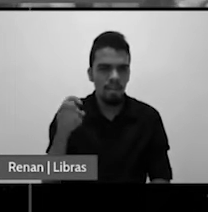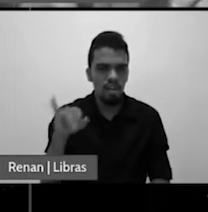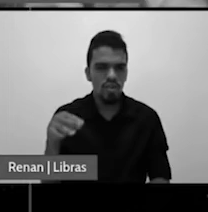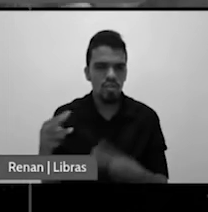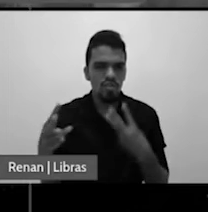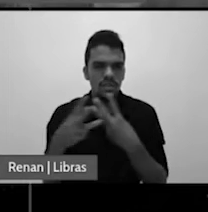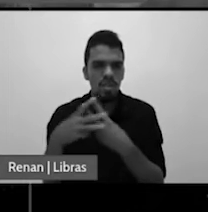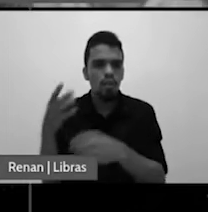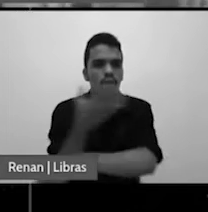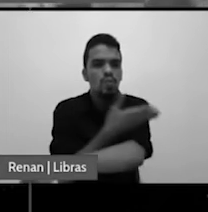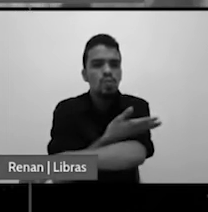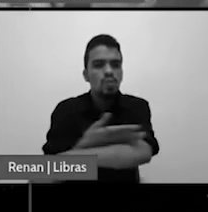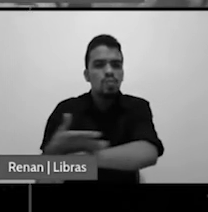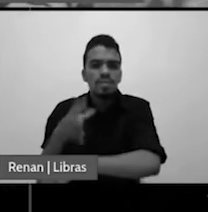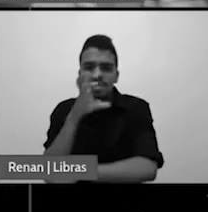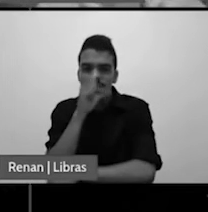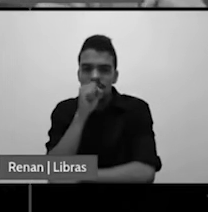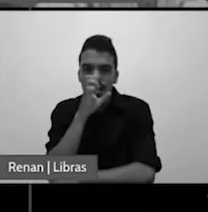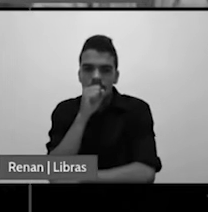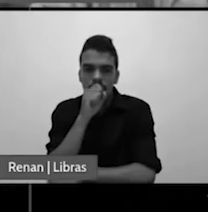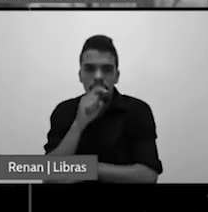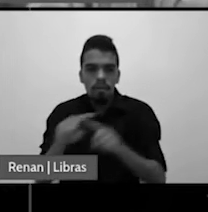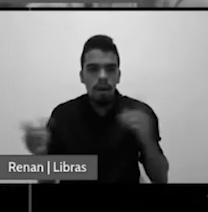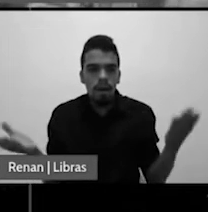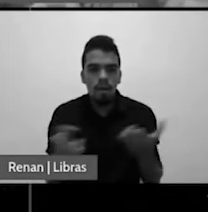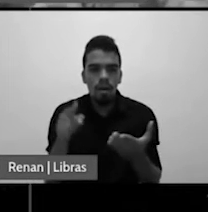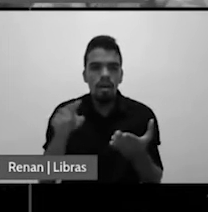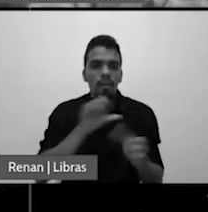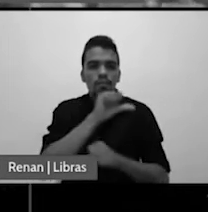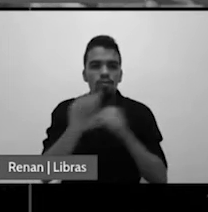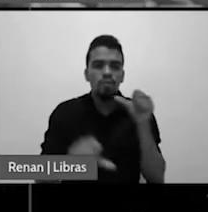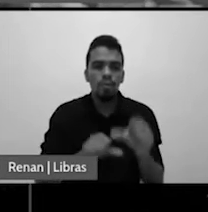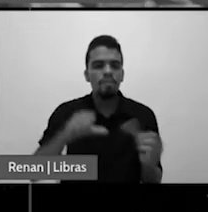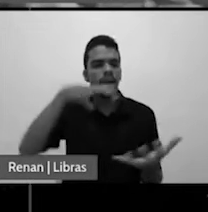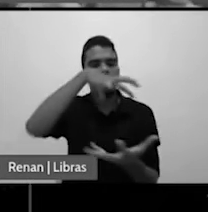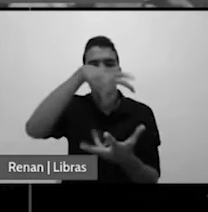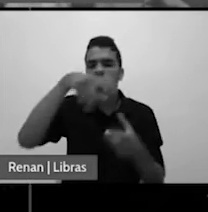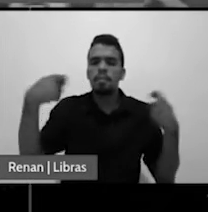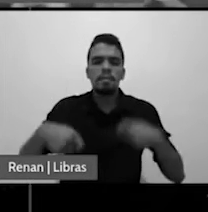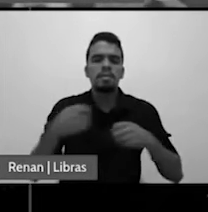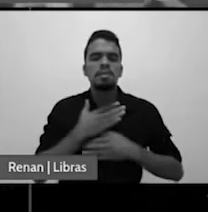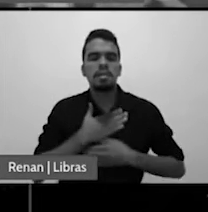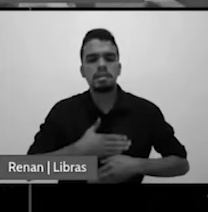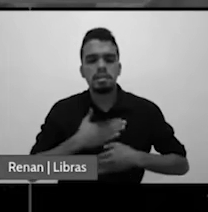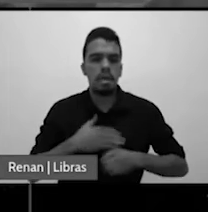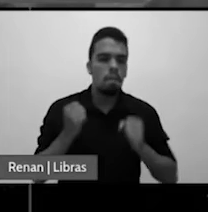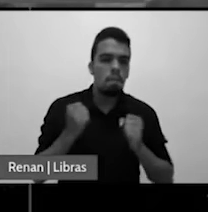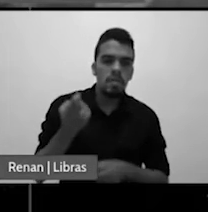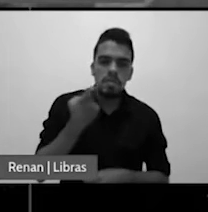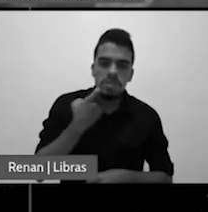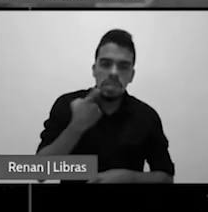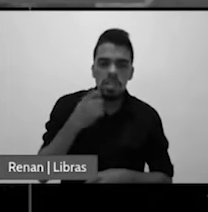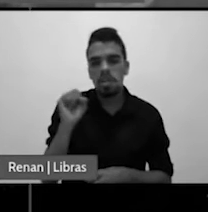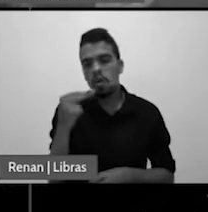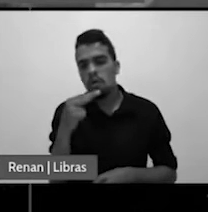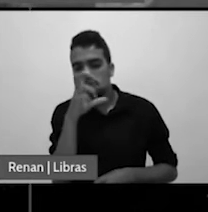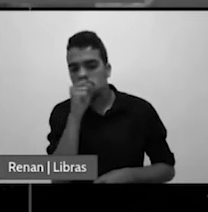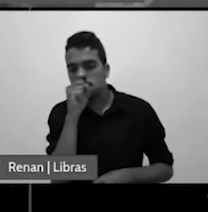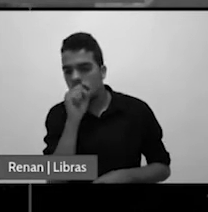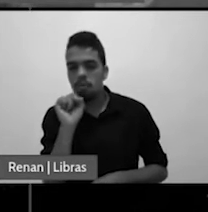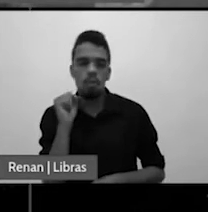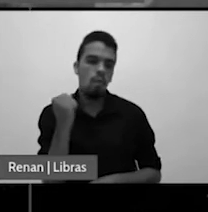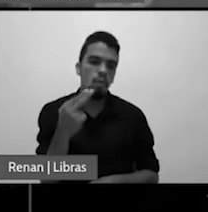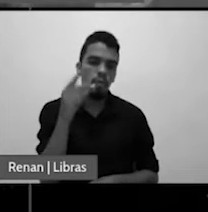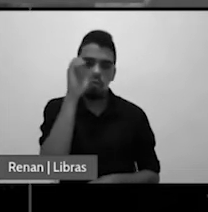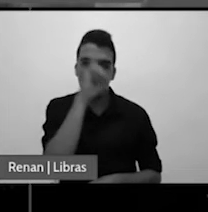da semana mas eles dizem a Terra deve descansar seja na sexta seja no sábado seja no domingo e aí a maioria deverá